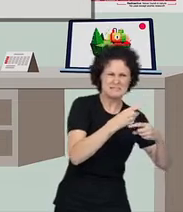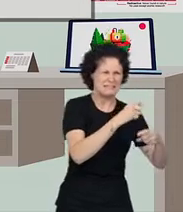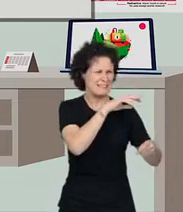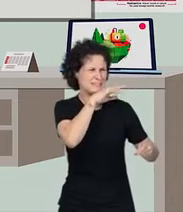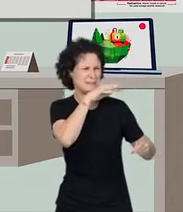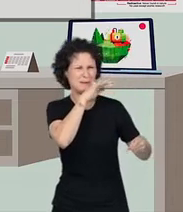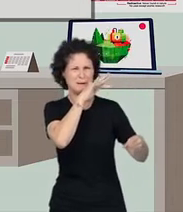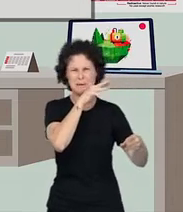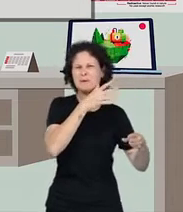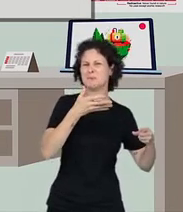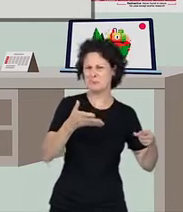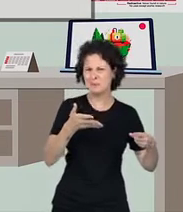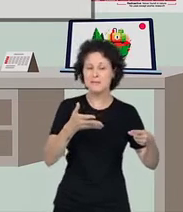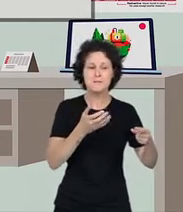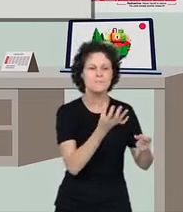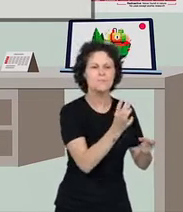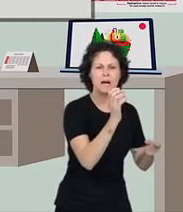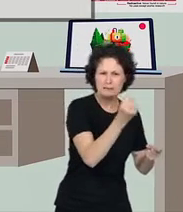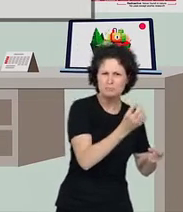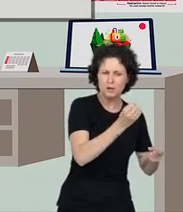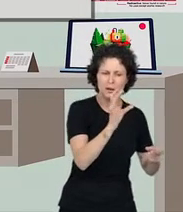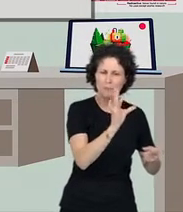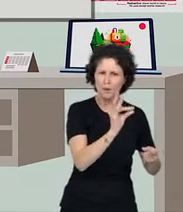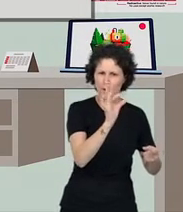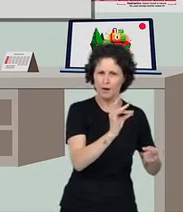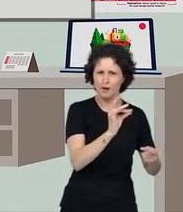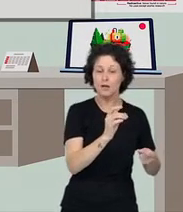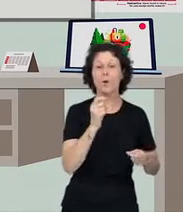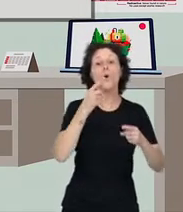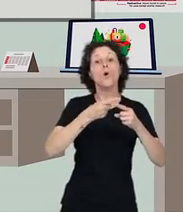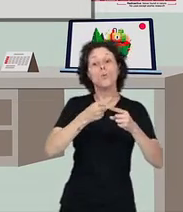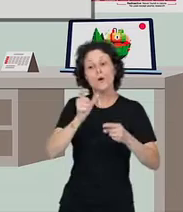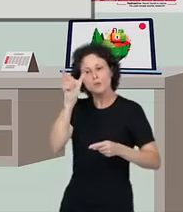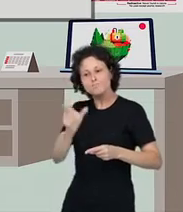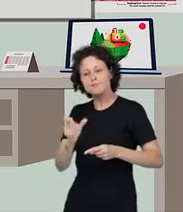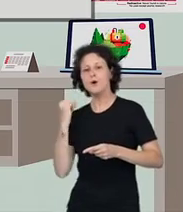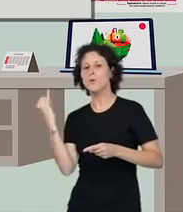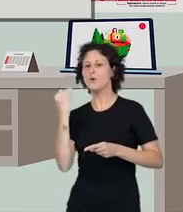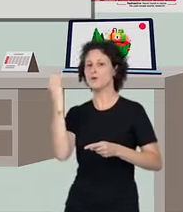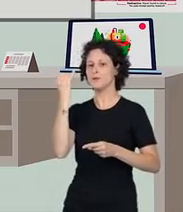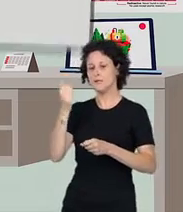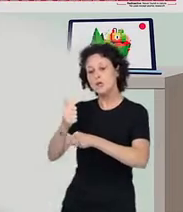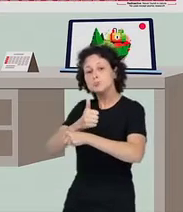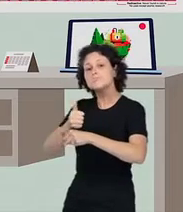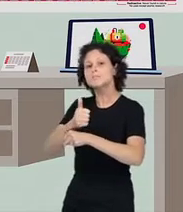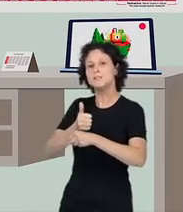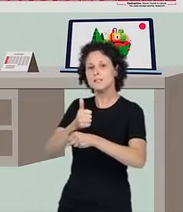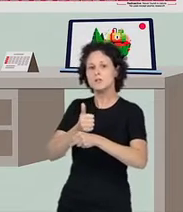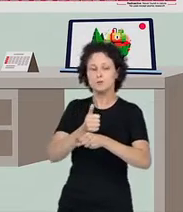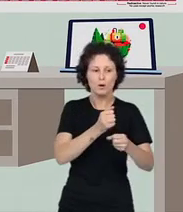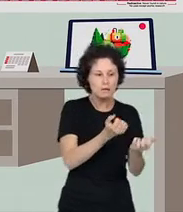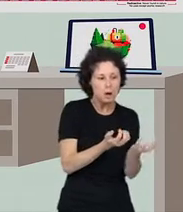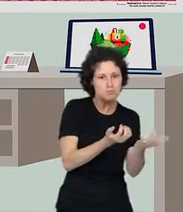qualquer micro-organismo que possa estar nesse alimento. A pasteurização recebe esse nome em homenagem ao químico francês Louis